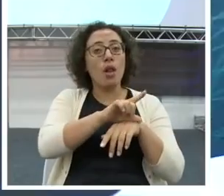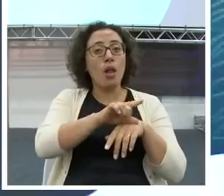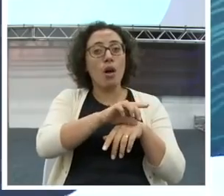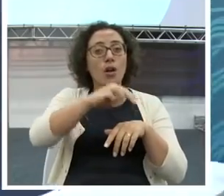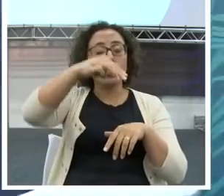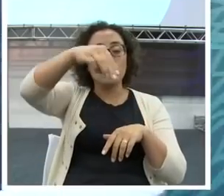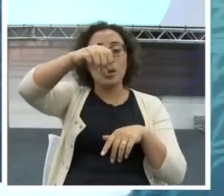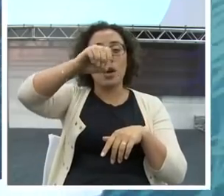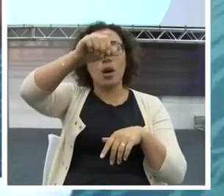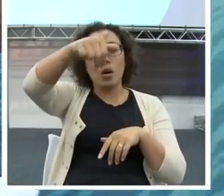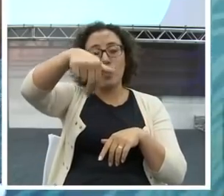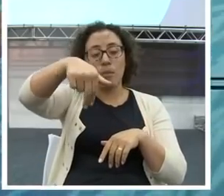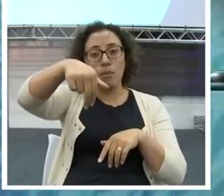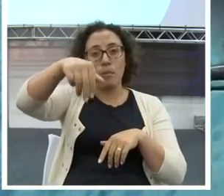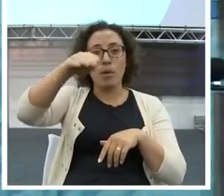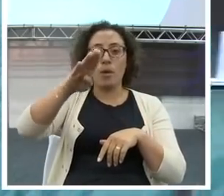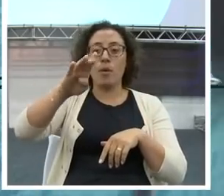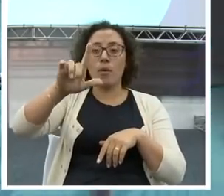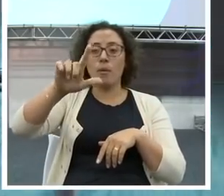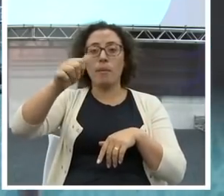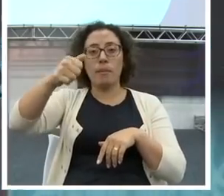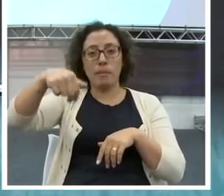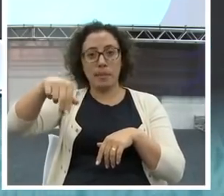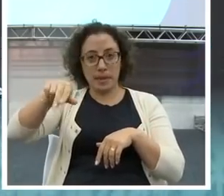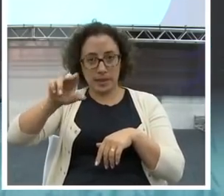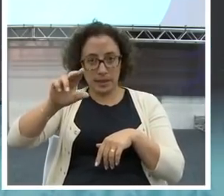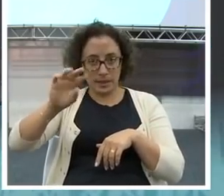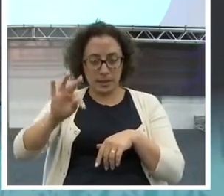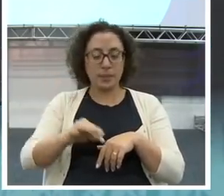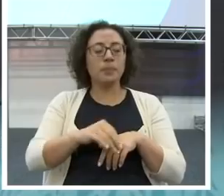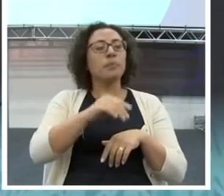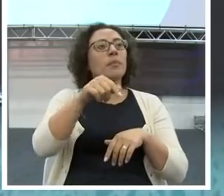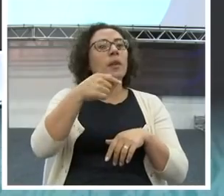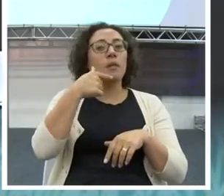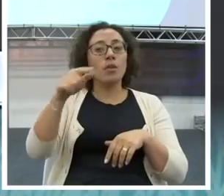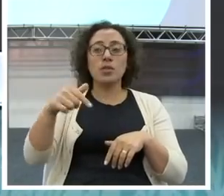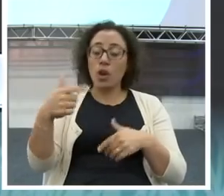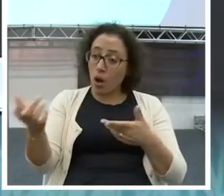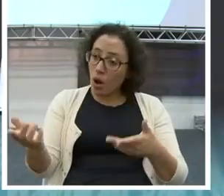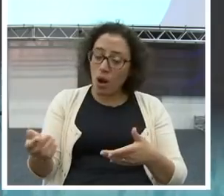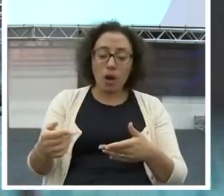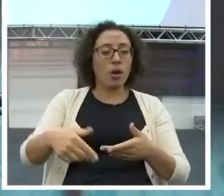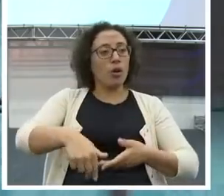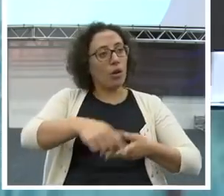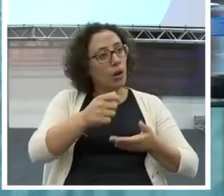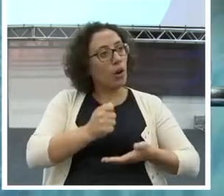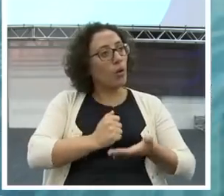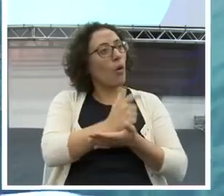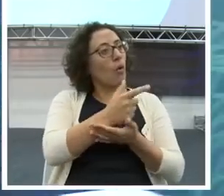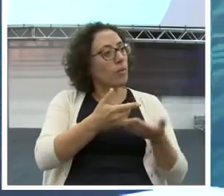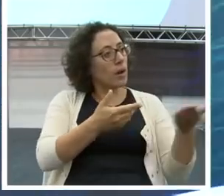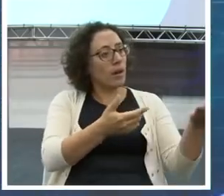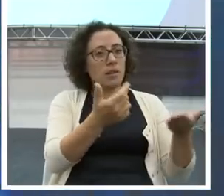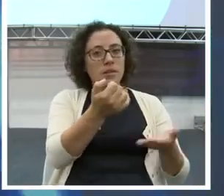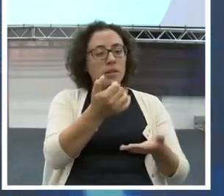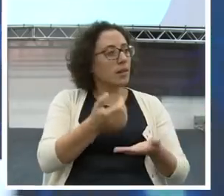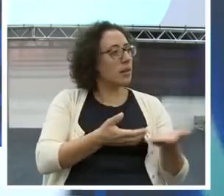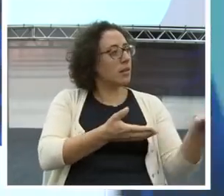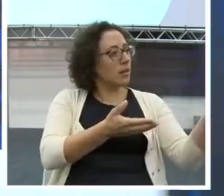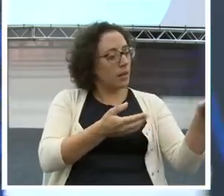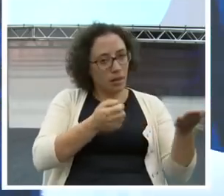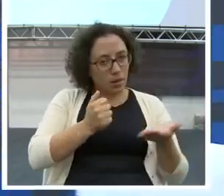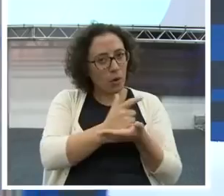E aí o Roberto pegou uma caneta e falou, Roberto, Tiago, compra essa caneta. Algum amigo já falou para você, compra isso aqui.